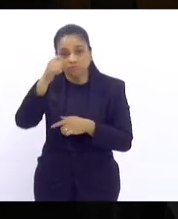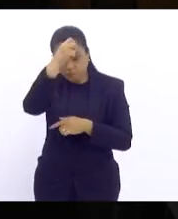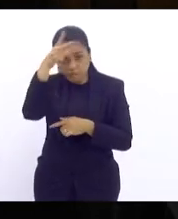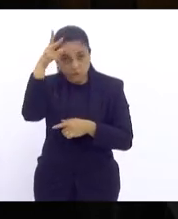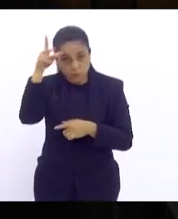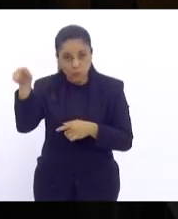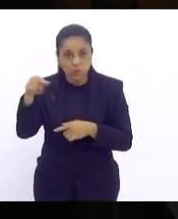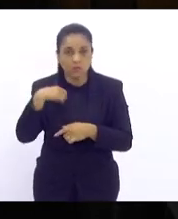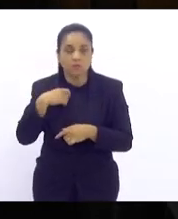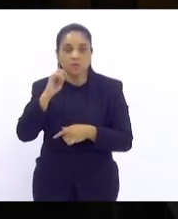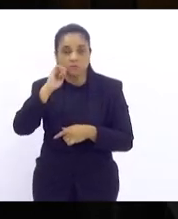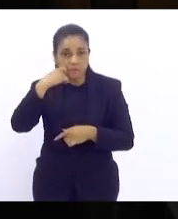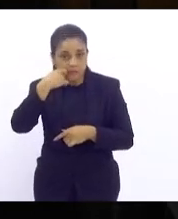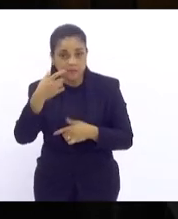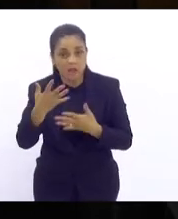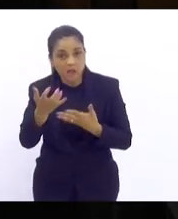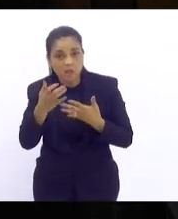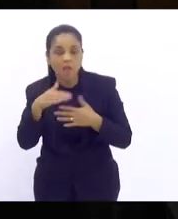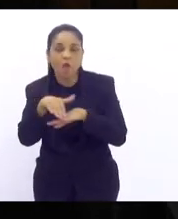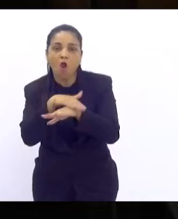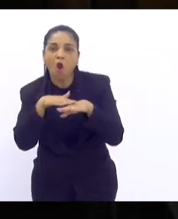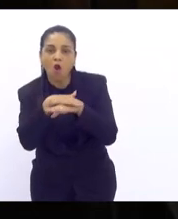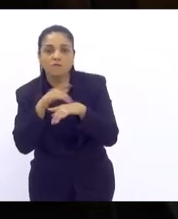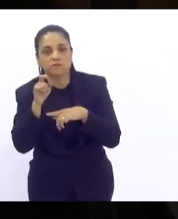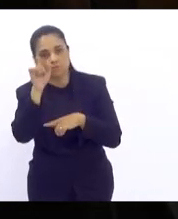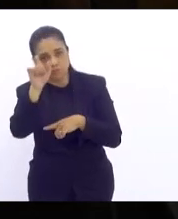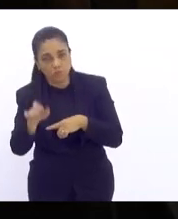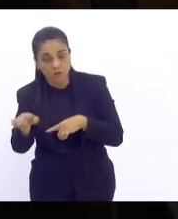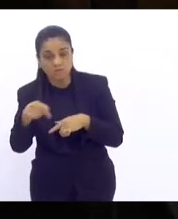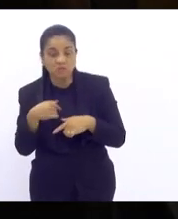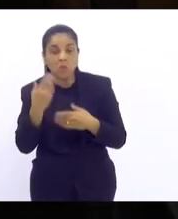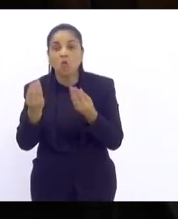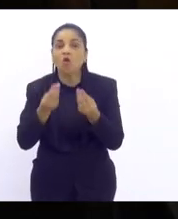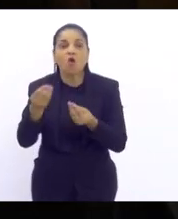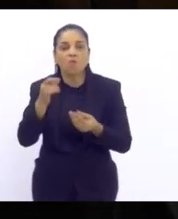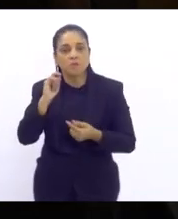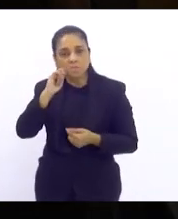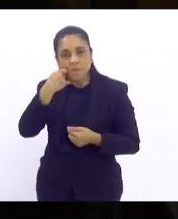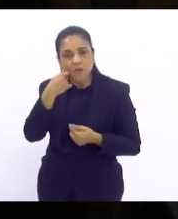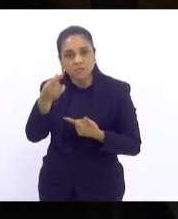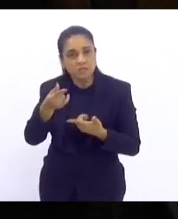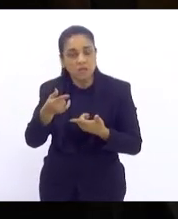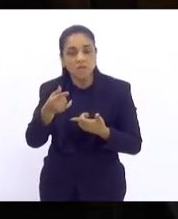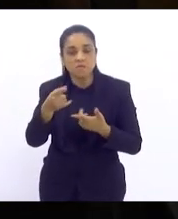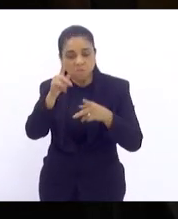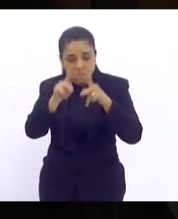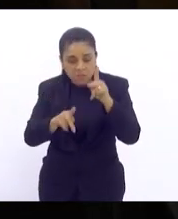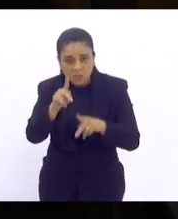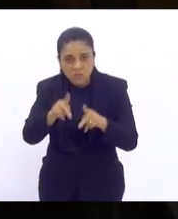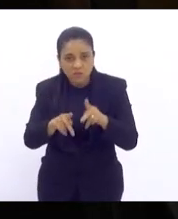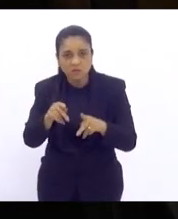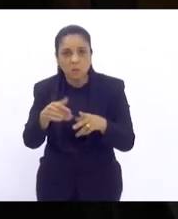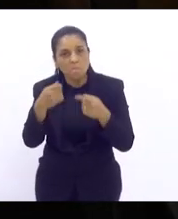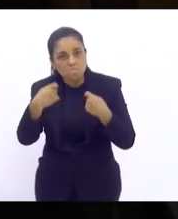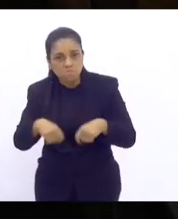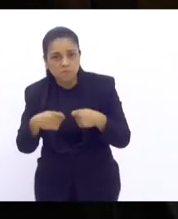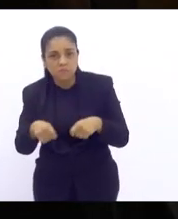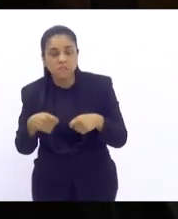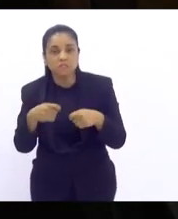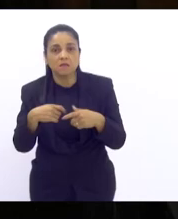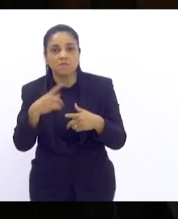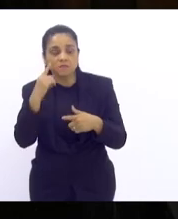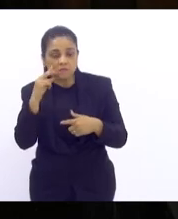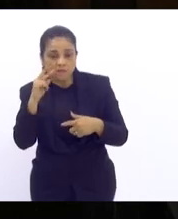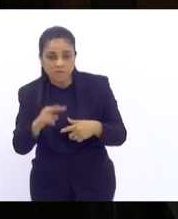Eduardo Paes impõe com relação às pessoas que mais precisam e não é à toa quando a gente vê o retrato daquelas mulheres